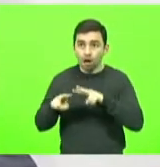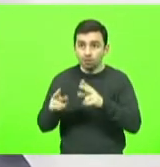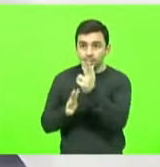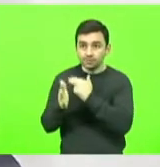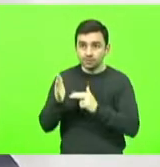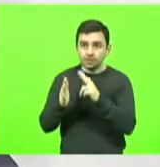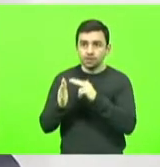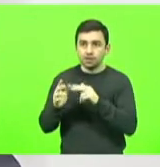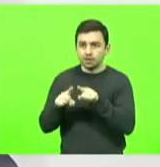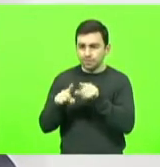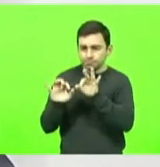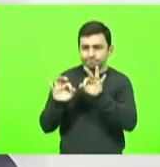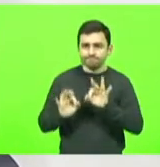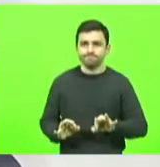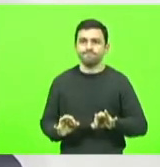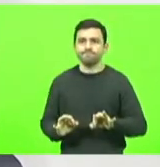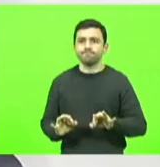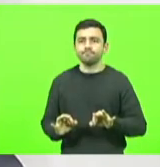autenticidade.